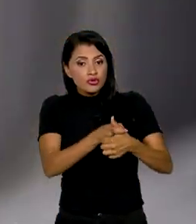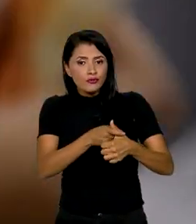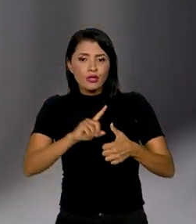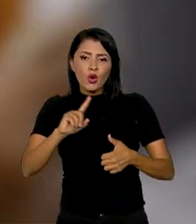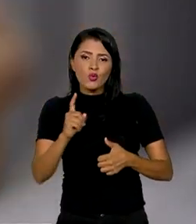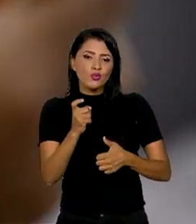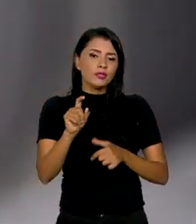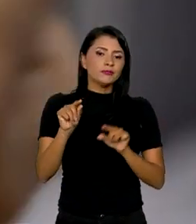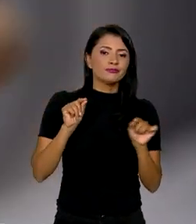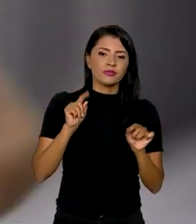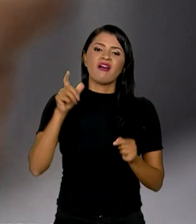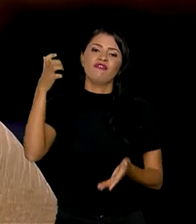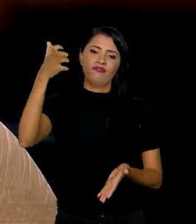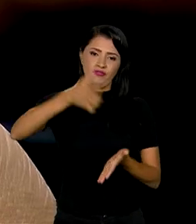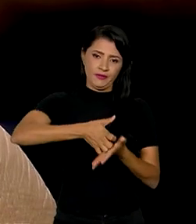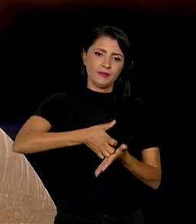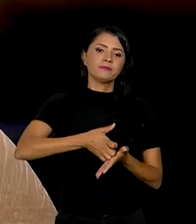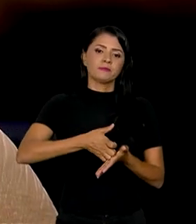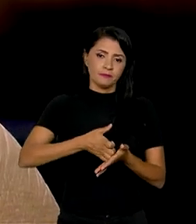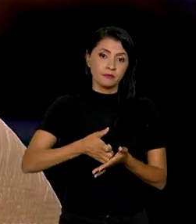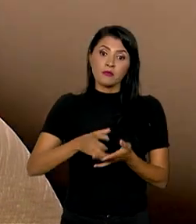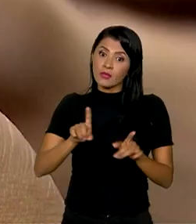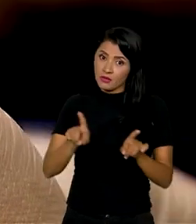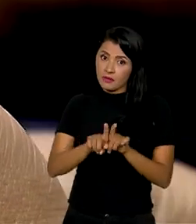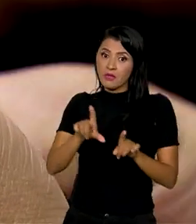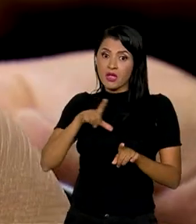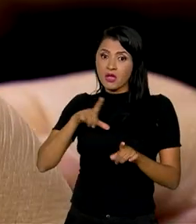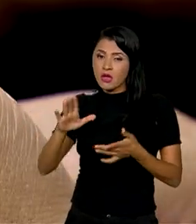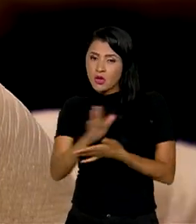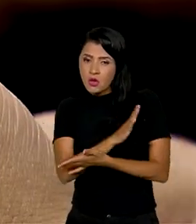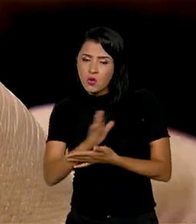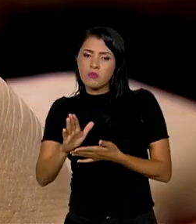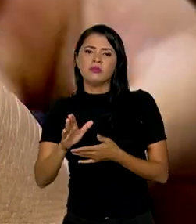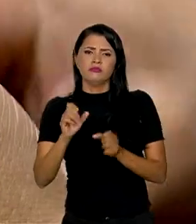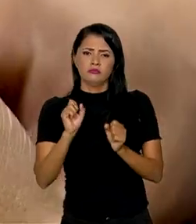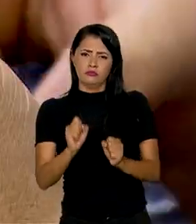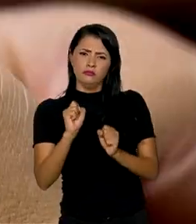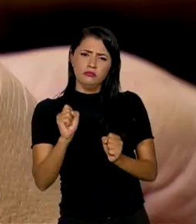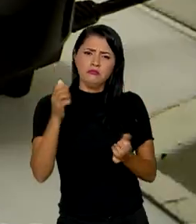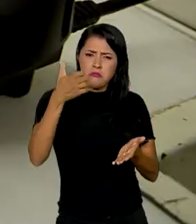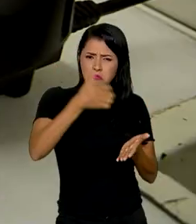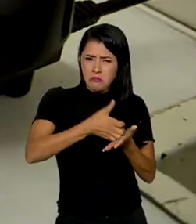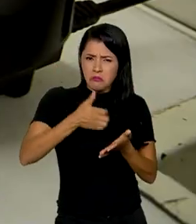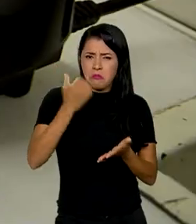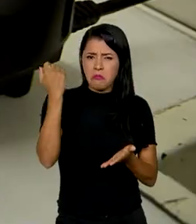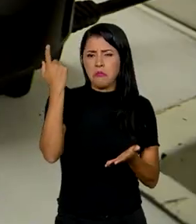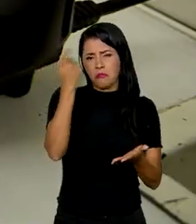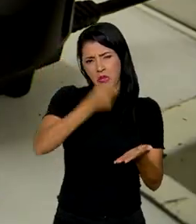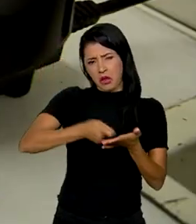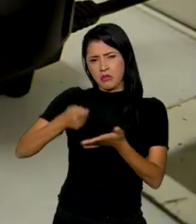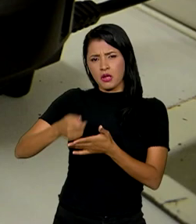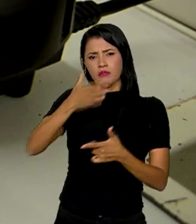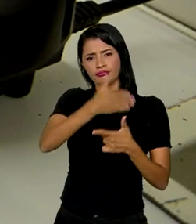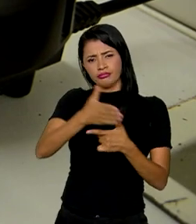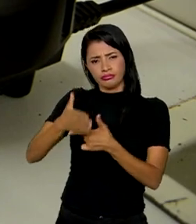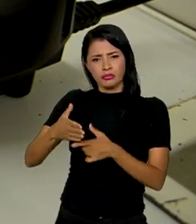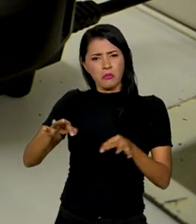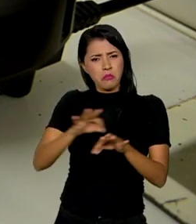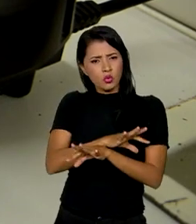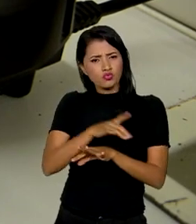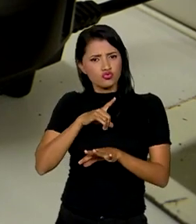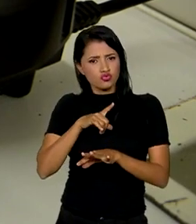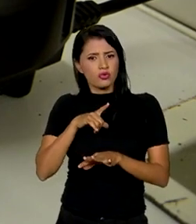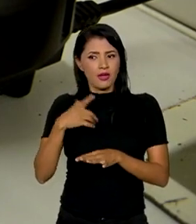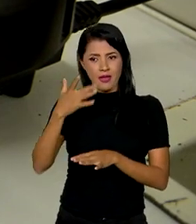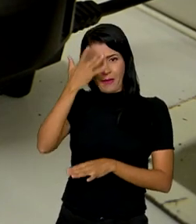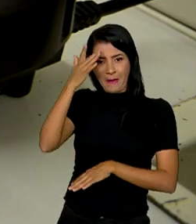opção de pagamento é à vista, mas também há algumas em que se pode pagar parcelado. Depois de dar o aceite, é o